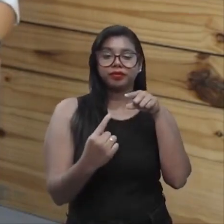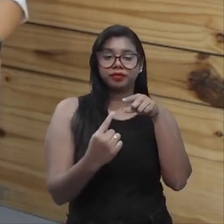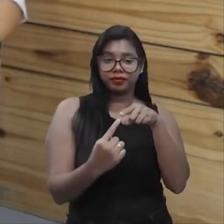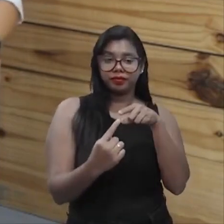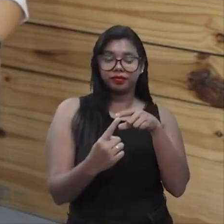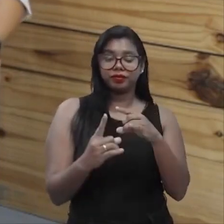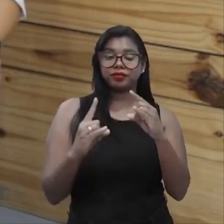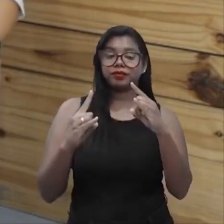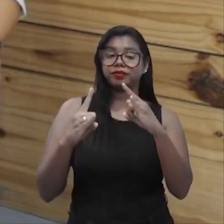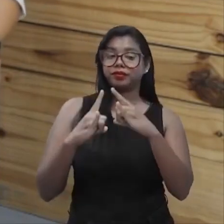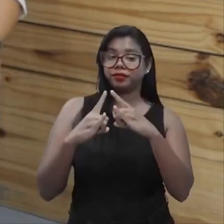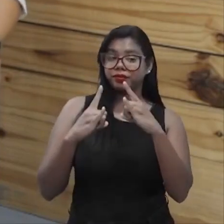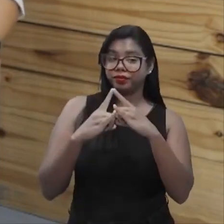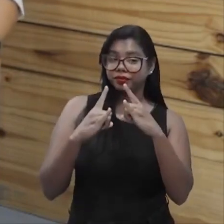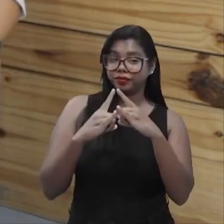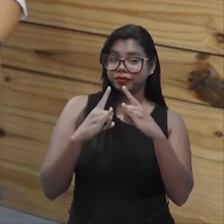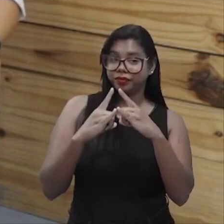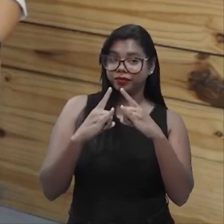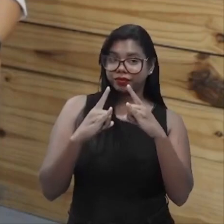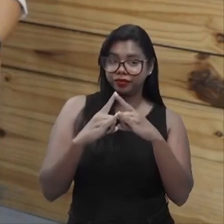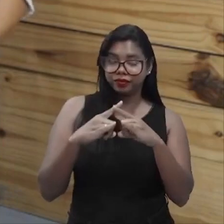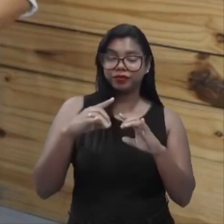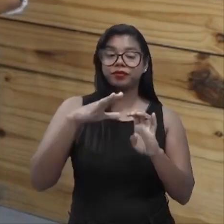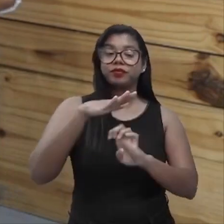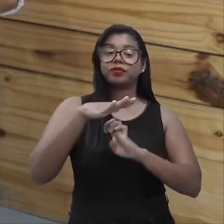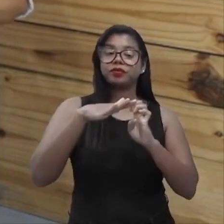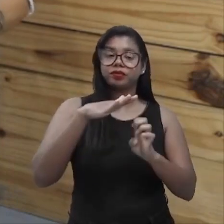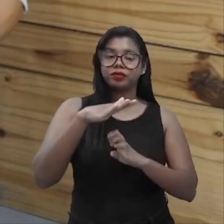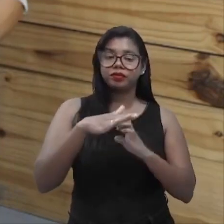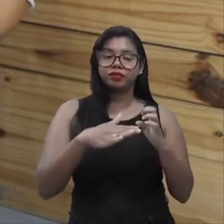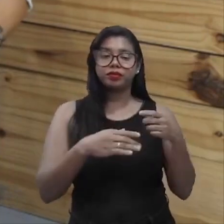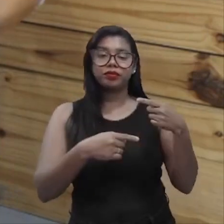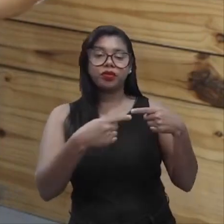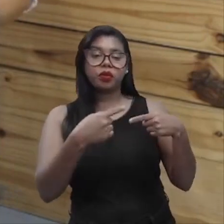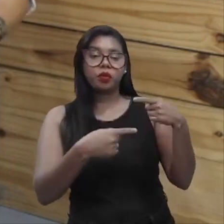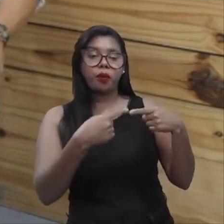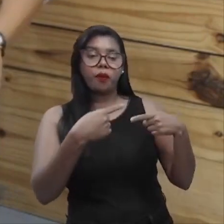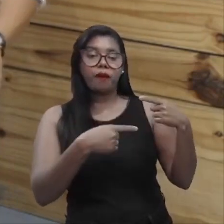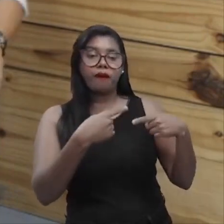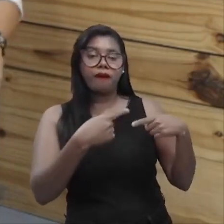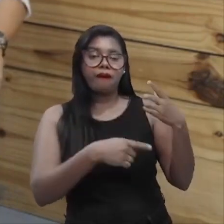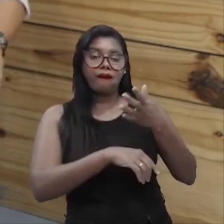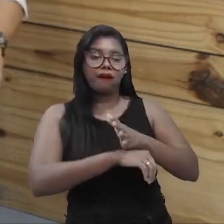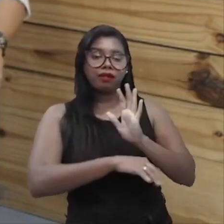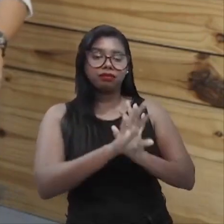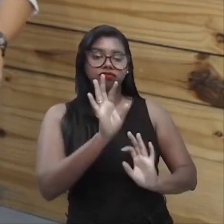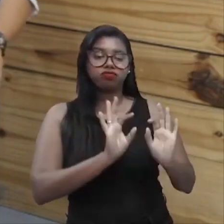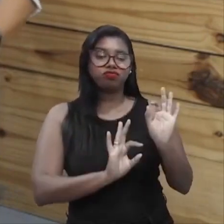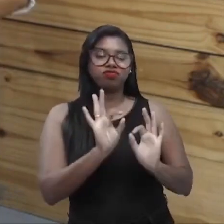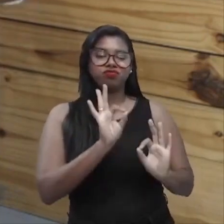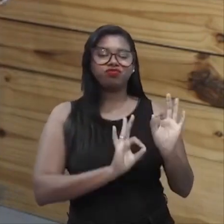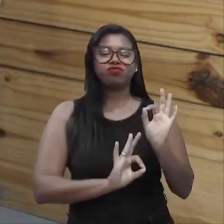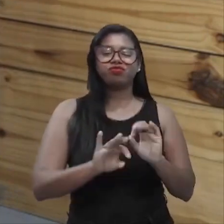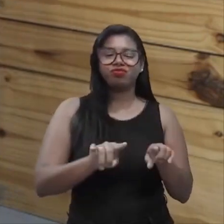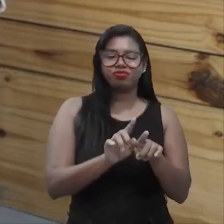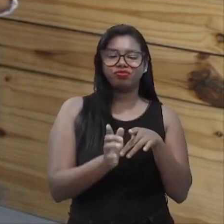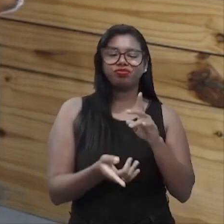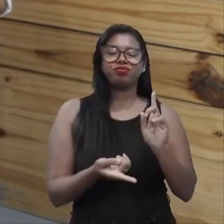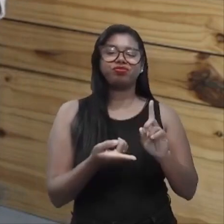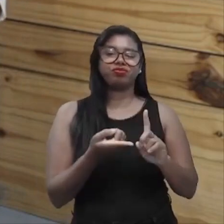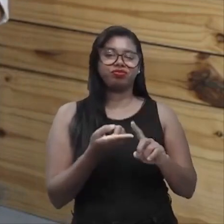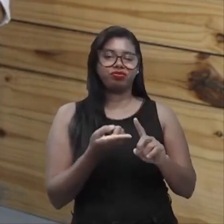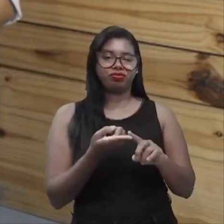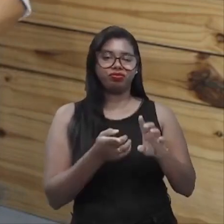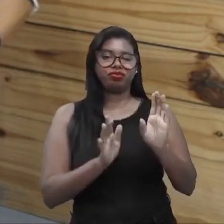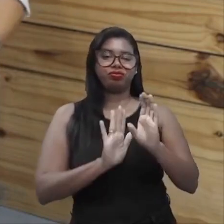instituição, com a política das boas práticas organizacionais, para que esse